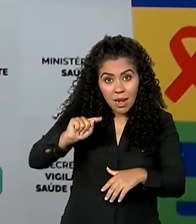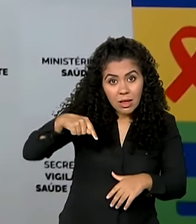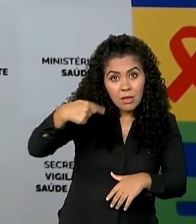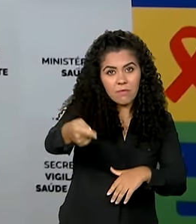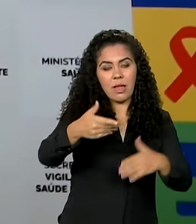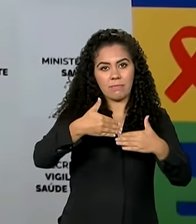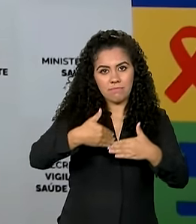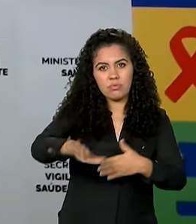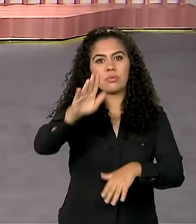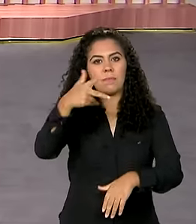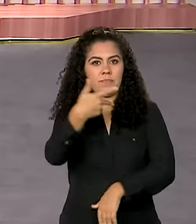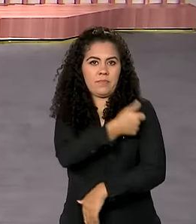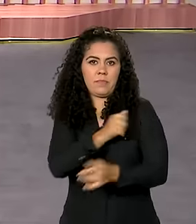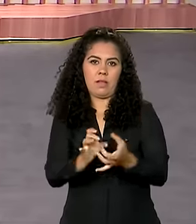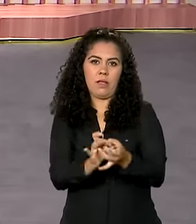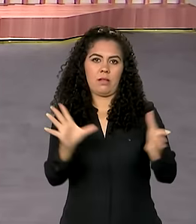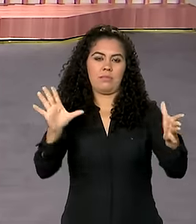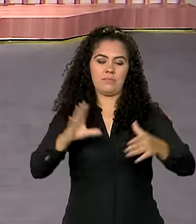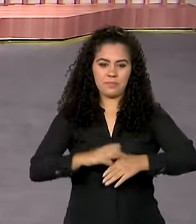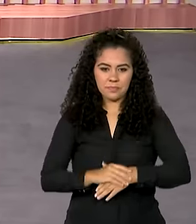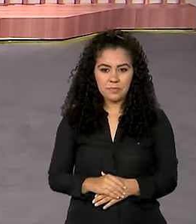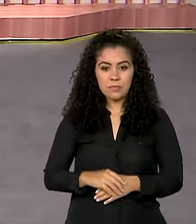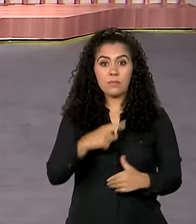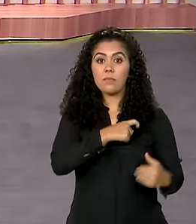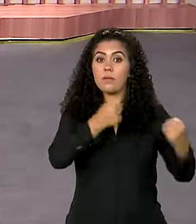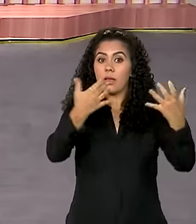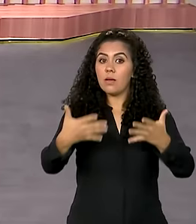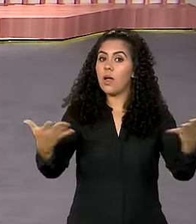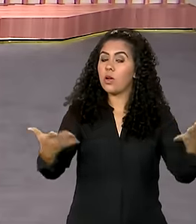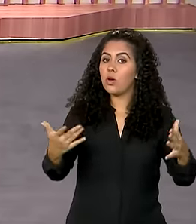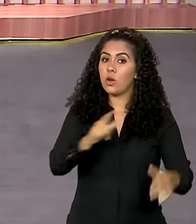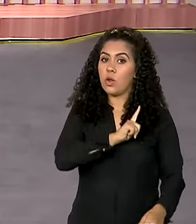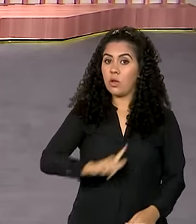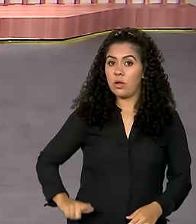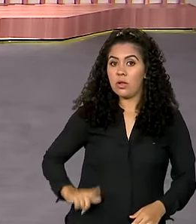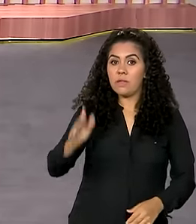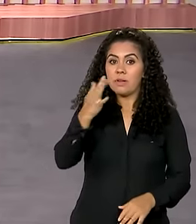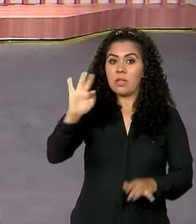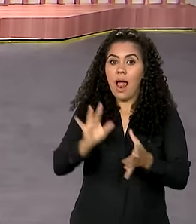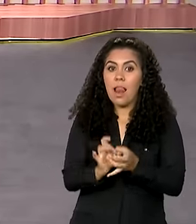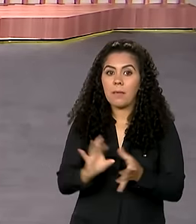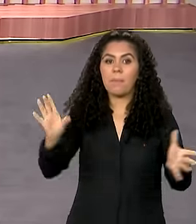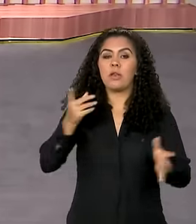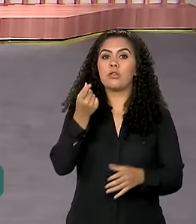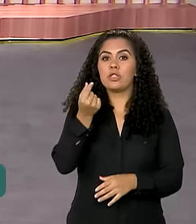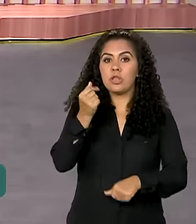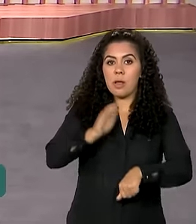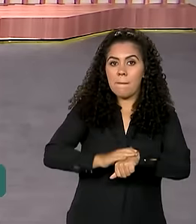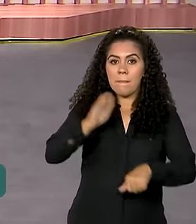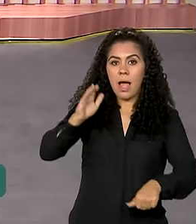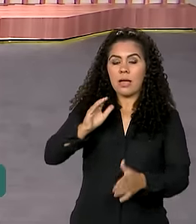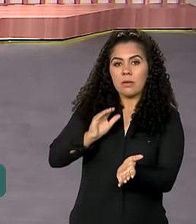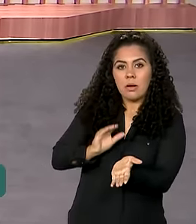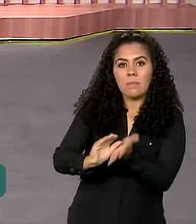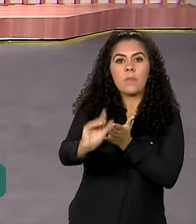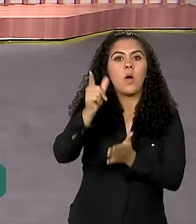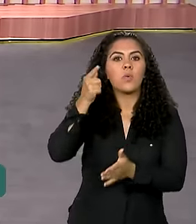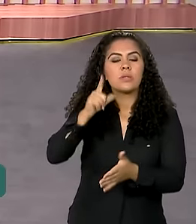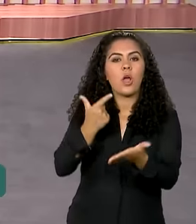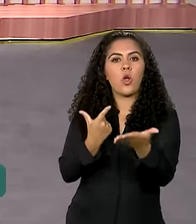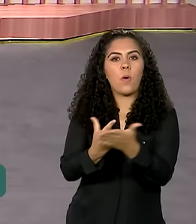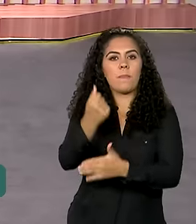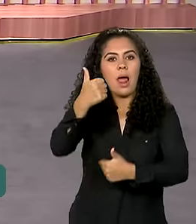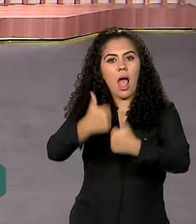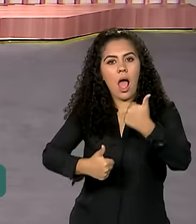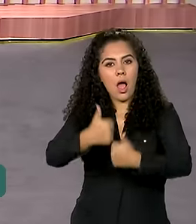estarão disponíveis. E o governo federal liberou mais recursos para garantir o preço do arroz no prato dos brasileiros.